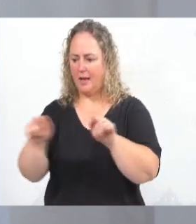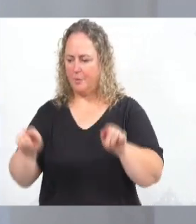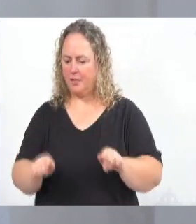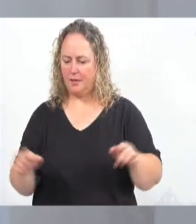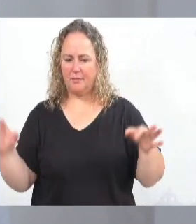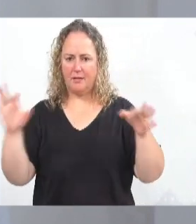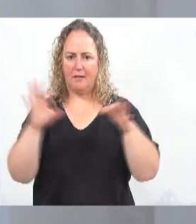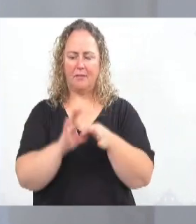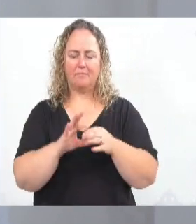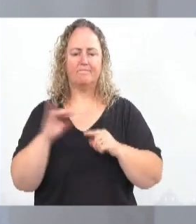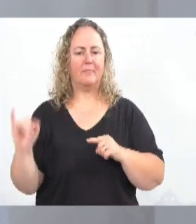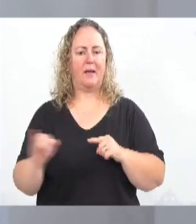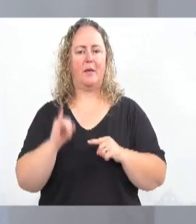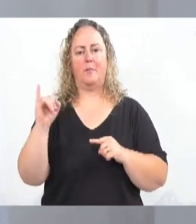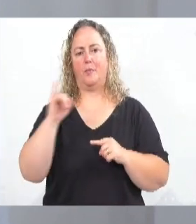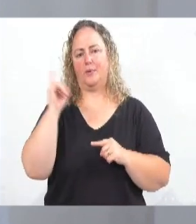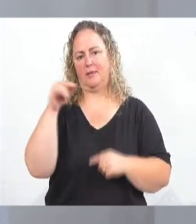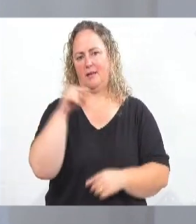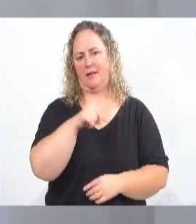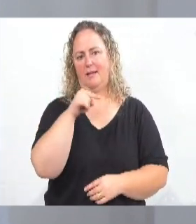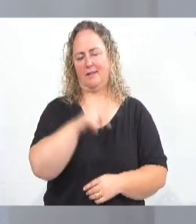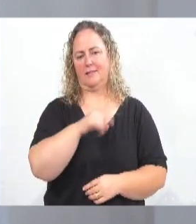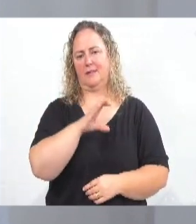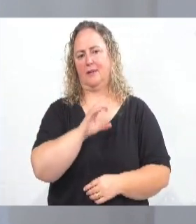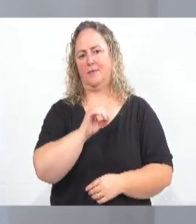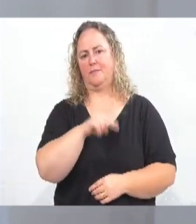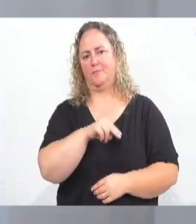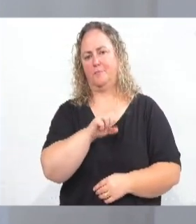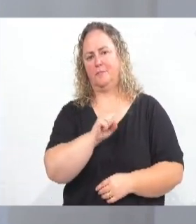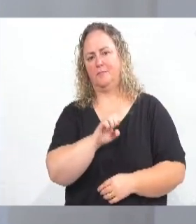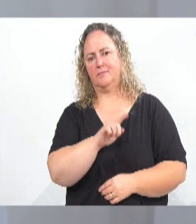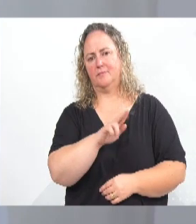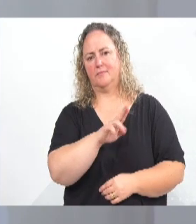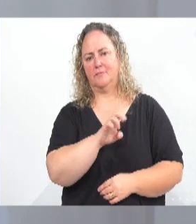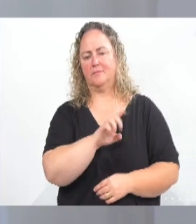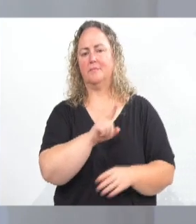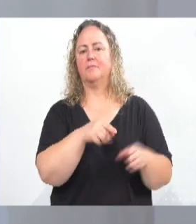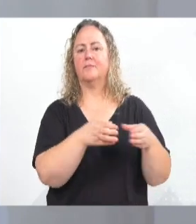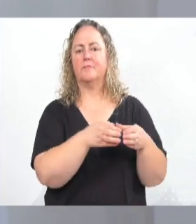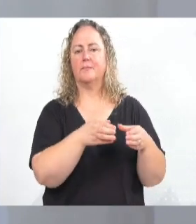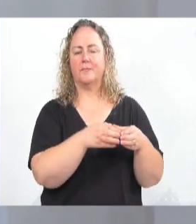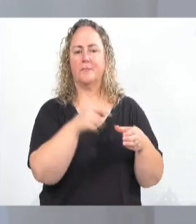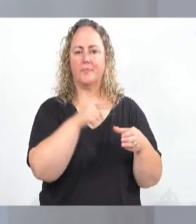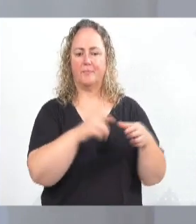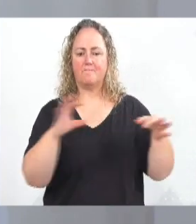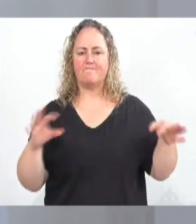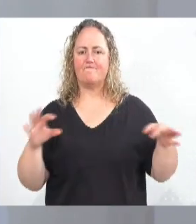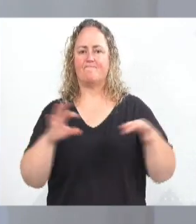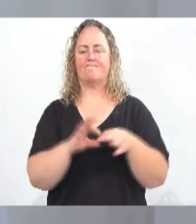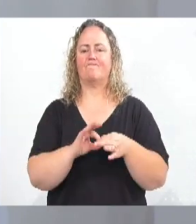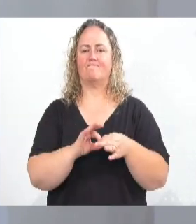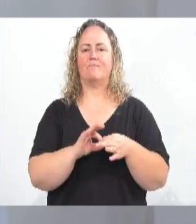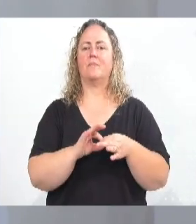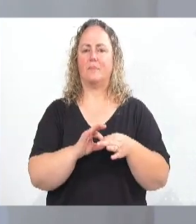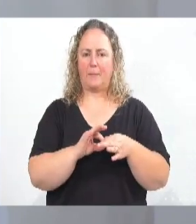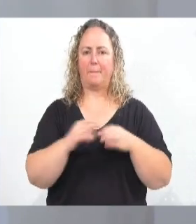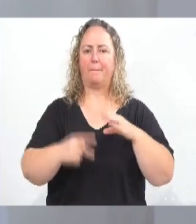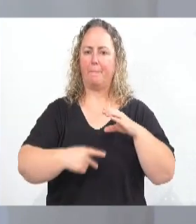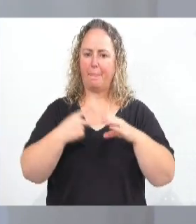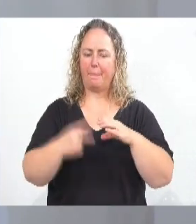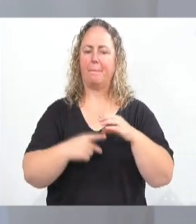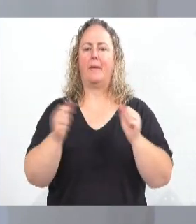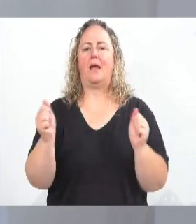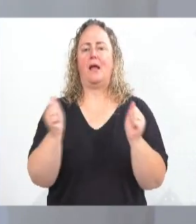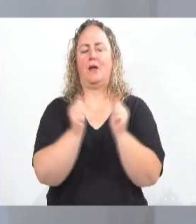ligação com os CONSEG, aproximando cada vez mais o legislativo da comunidade, esse é o nosso papel,